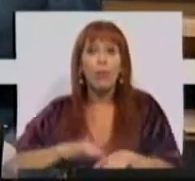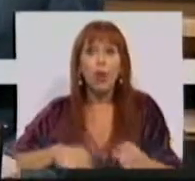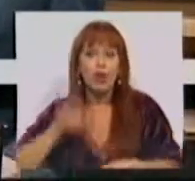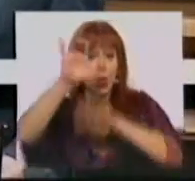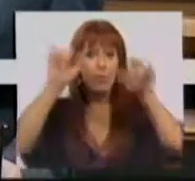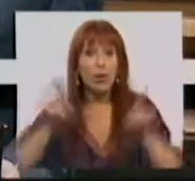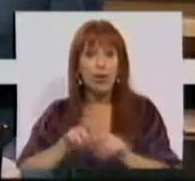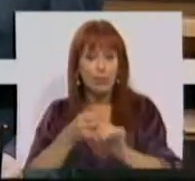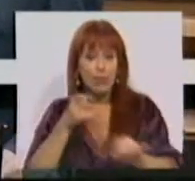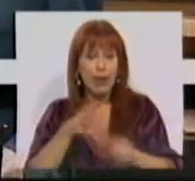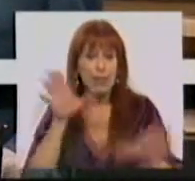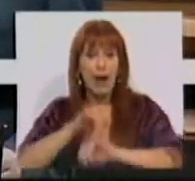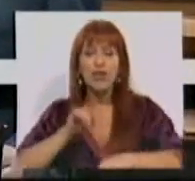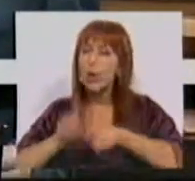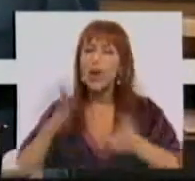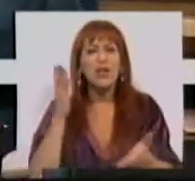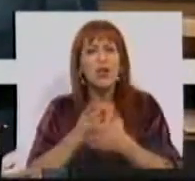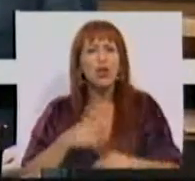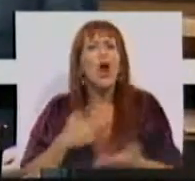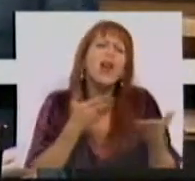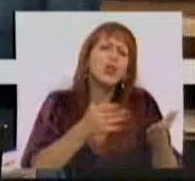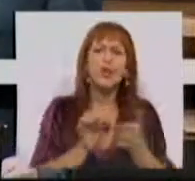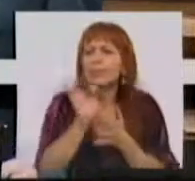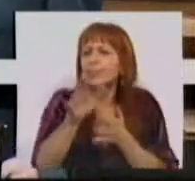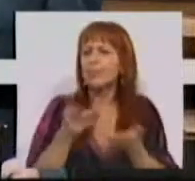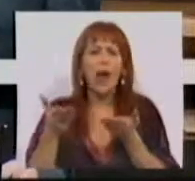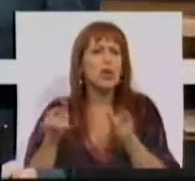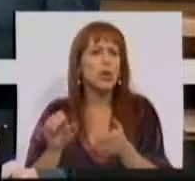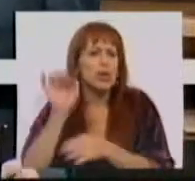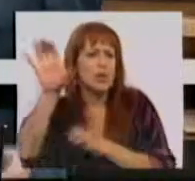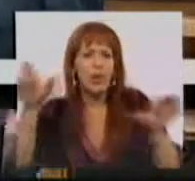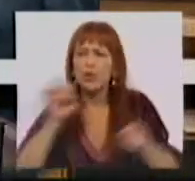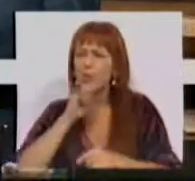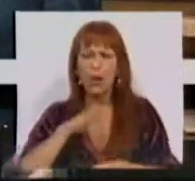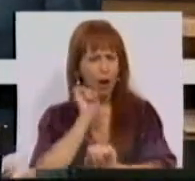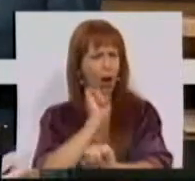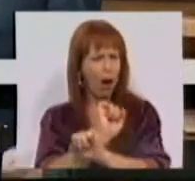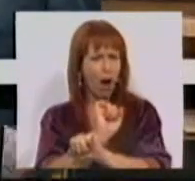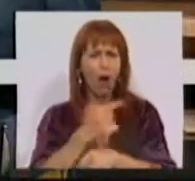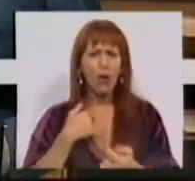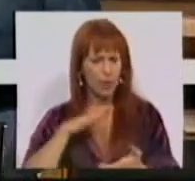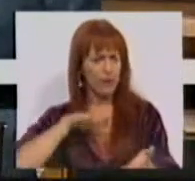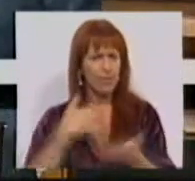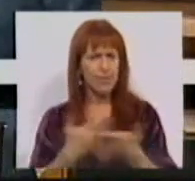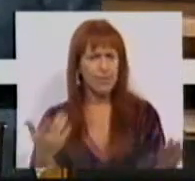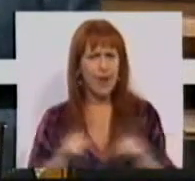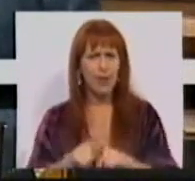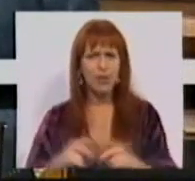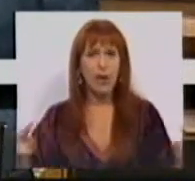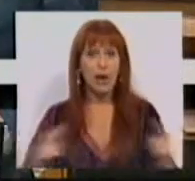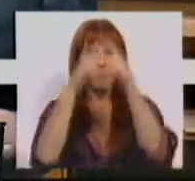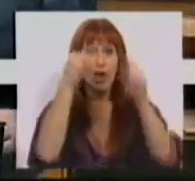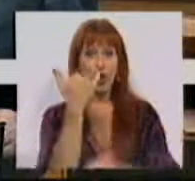países mais poluidores a serem apenas contributos dos países se isso não poderá ser um entrave a que se chegue Paris